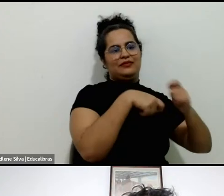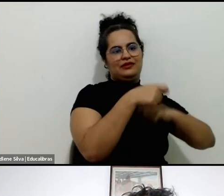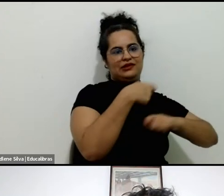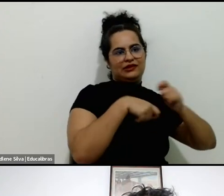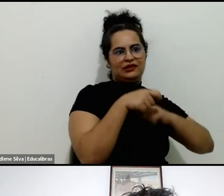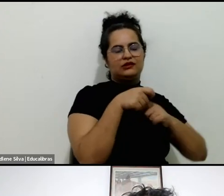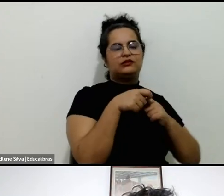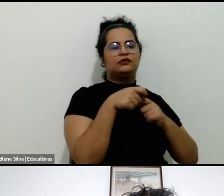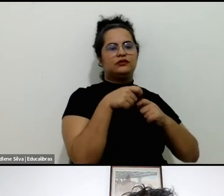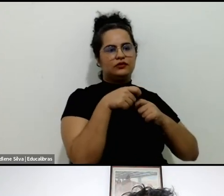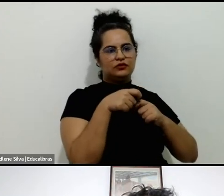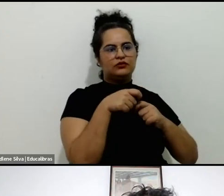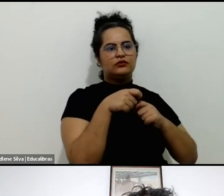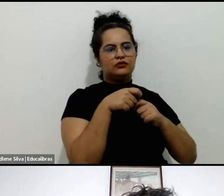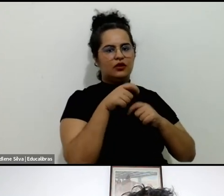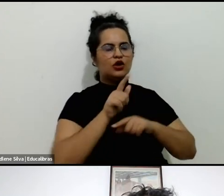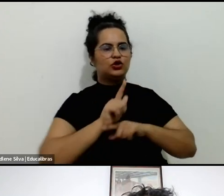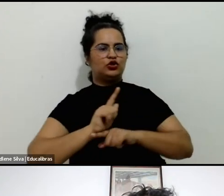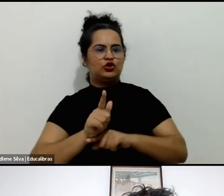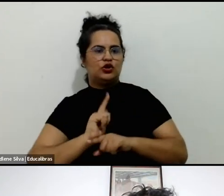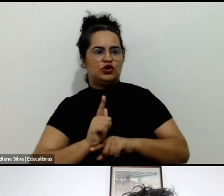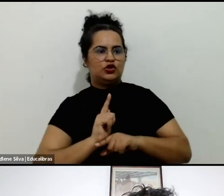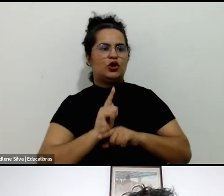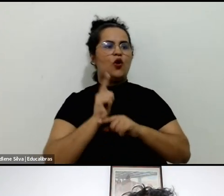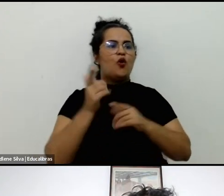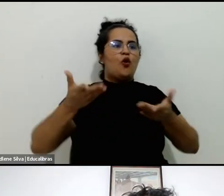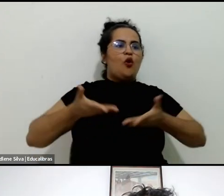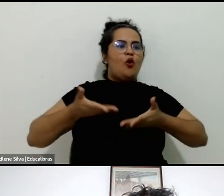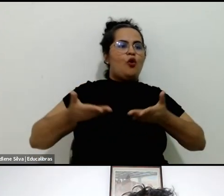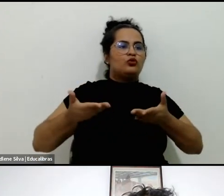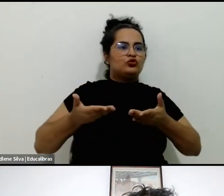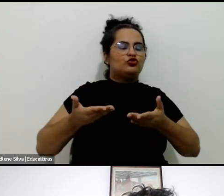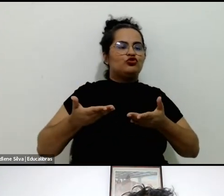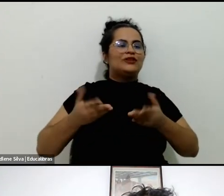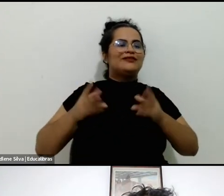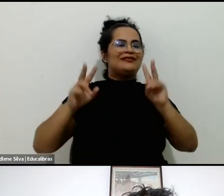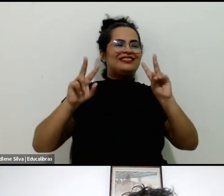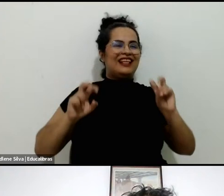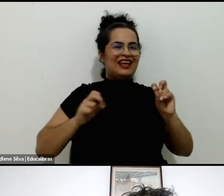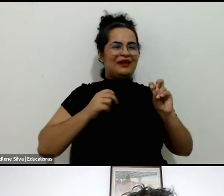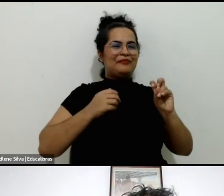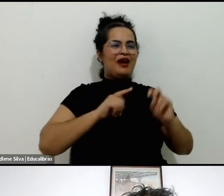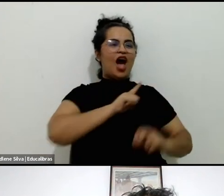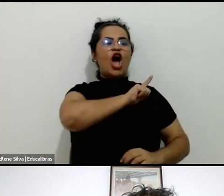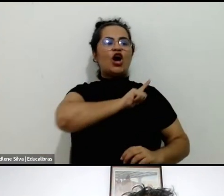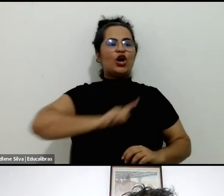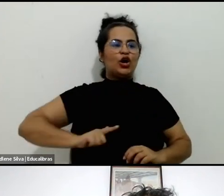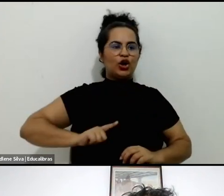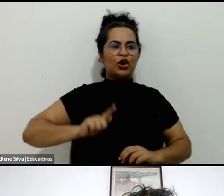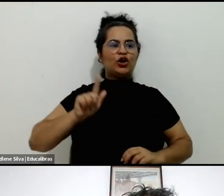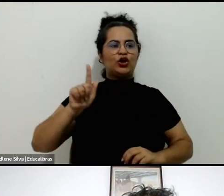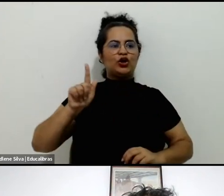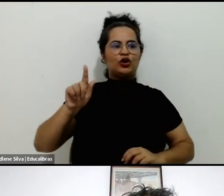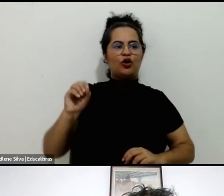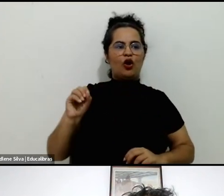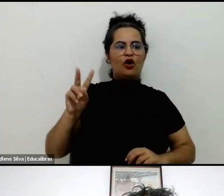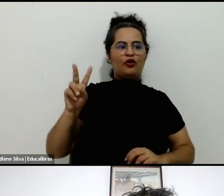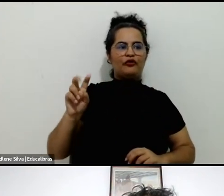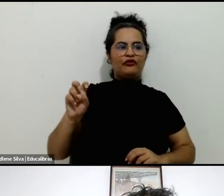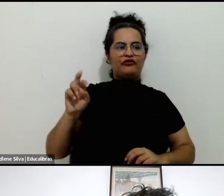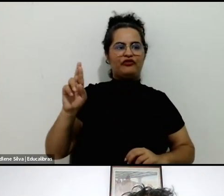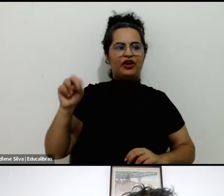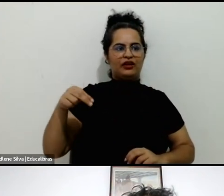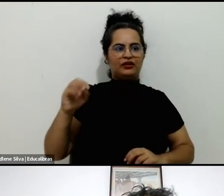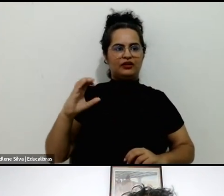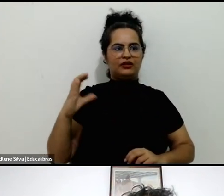transitando pela gestão e hoje pela chamada governança. seja qual for o termo, na